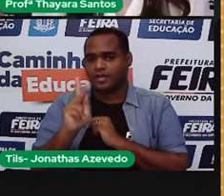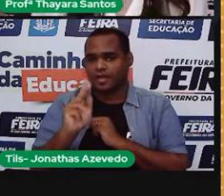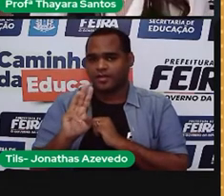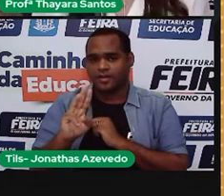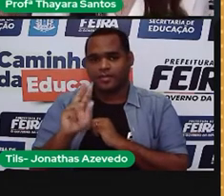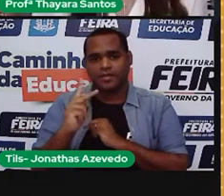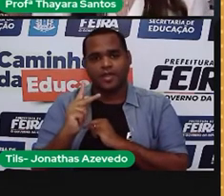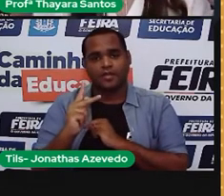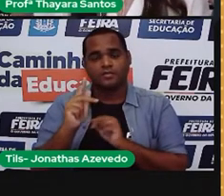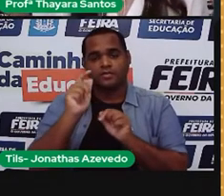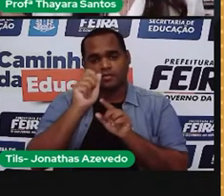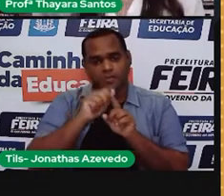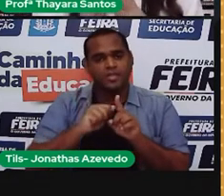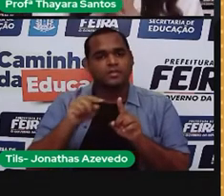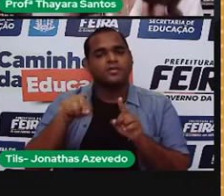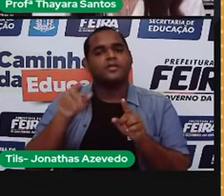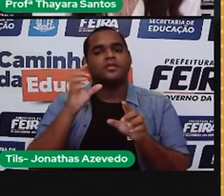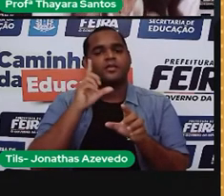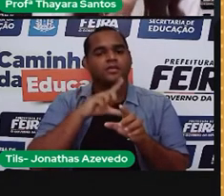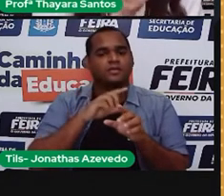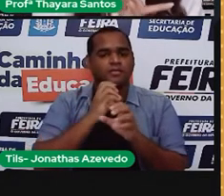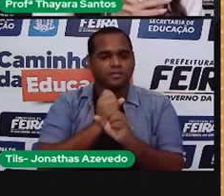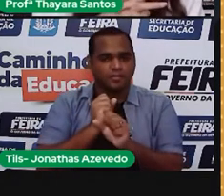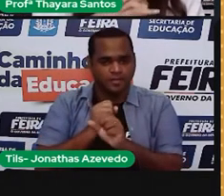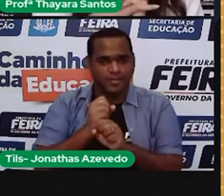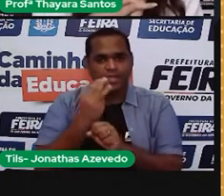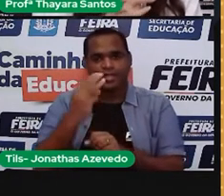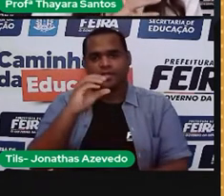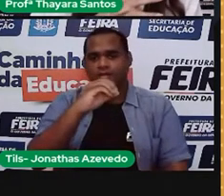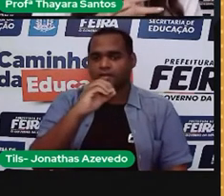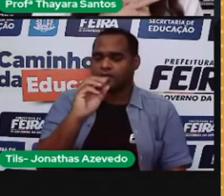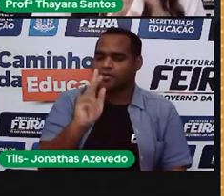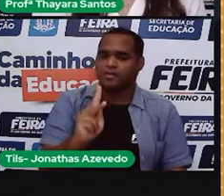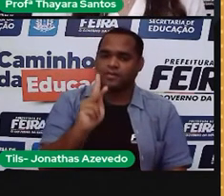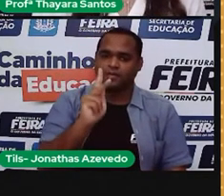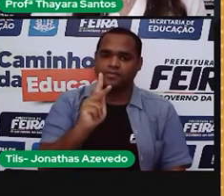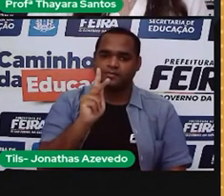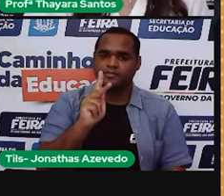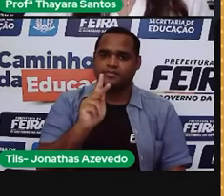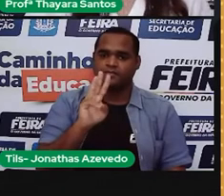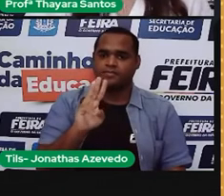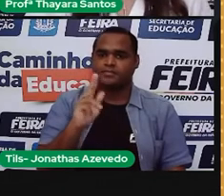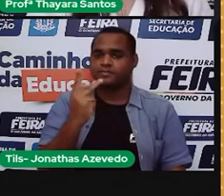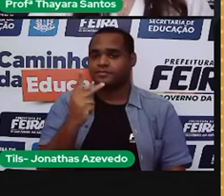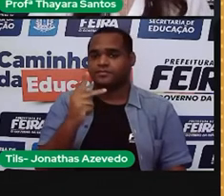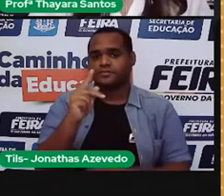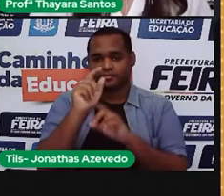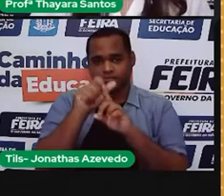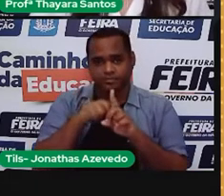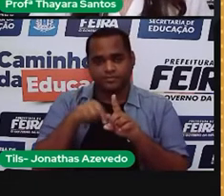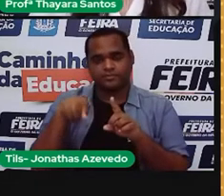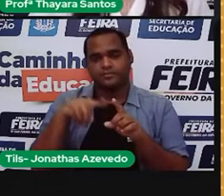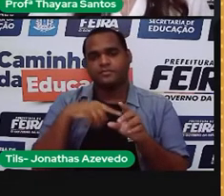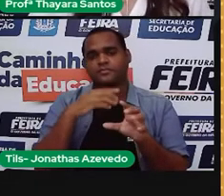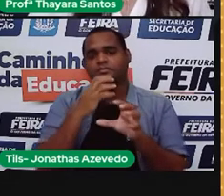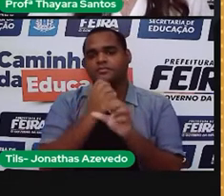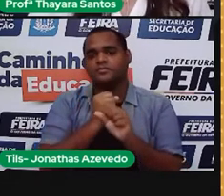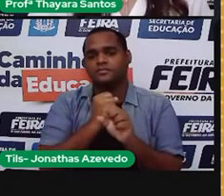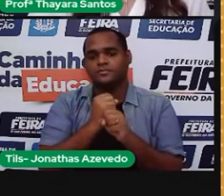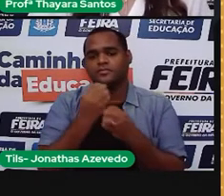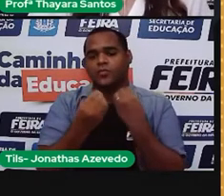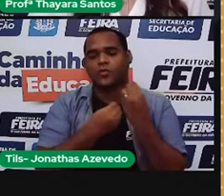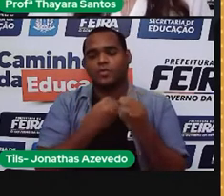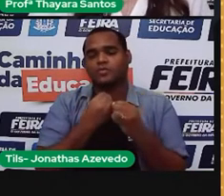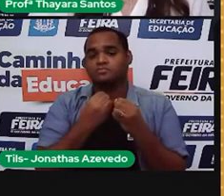juntando todos os equipamentos da casa, deu 300 kilowatts hora naquele mês. Então, como é que a gente faz para calcular